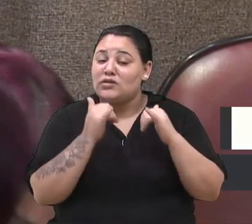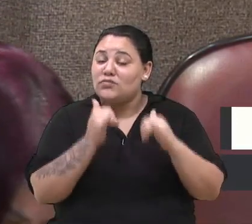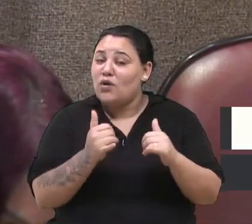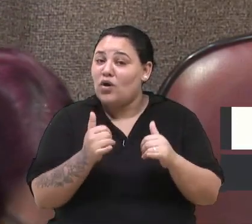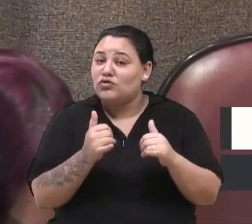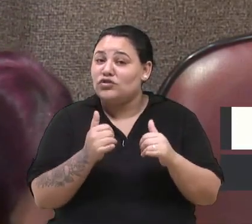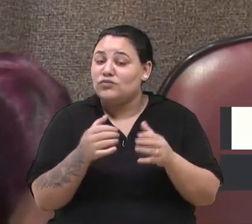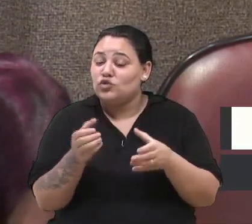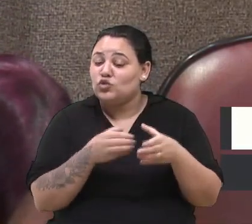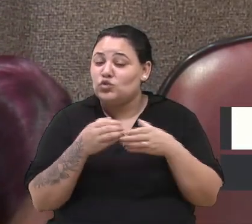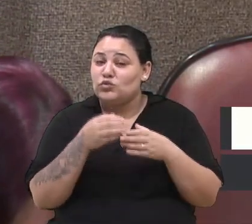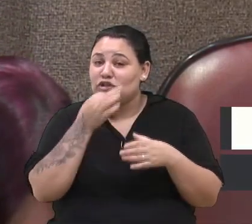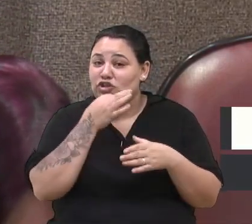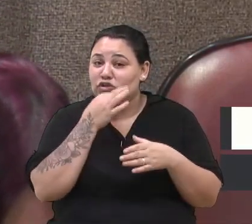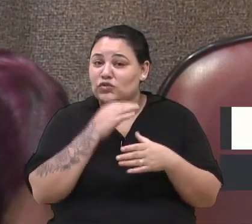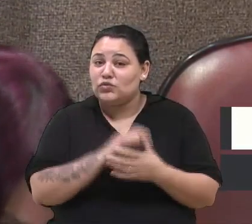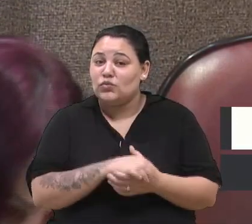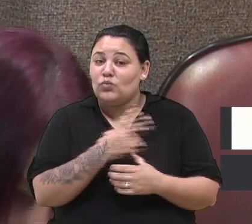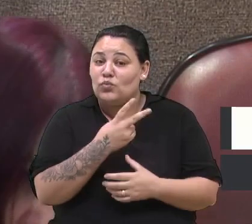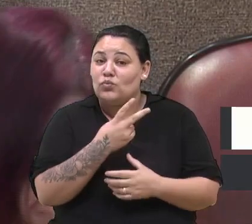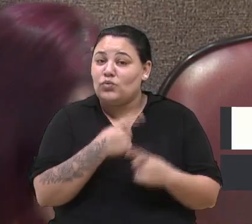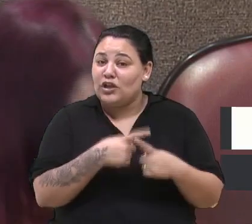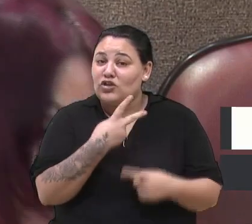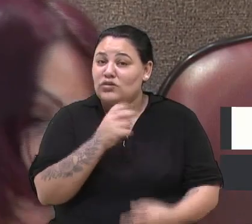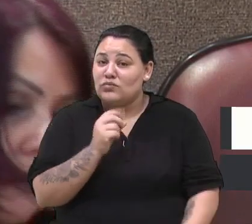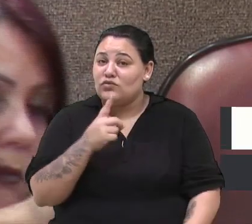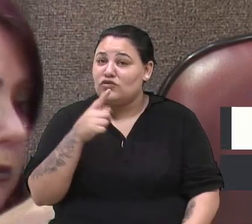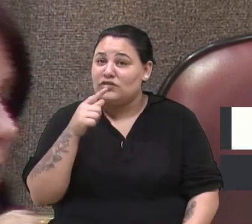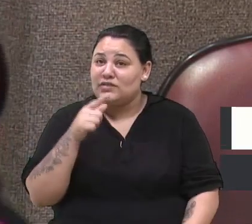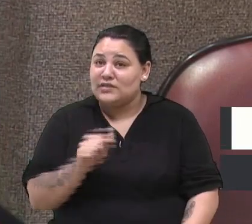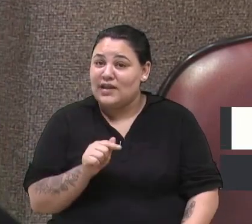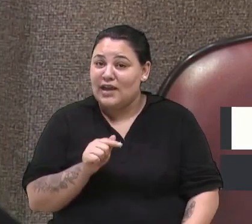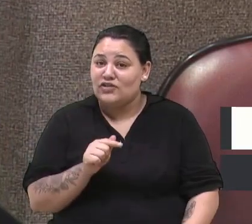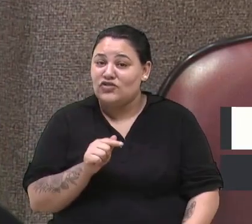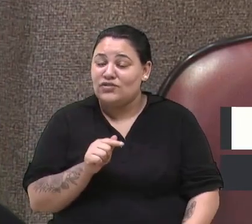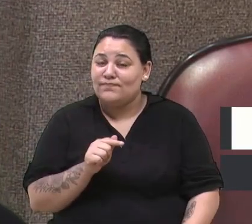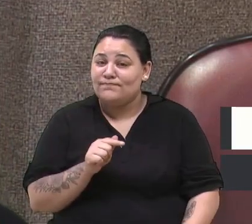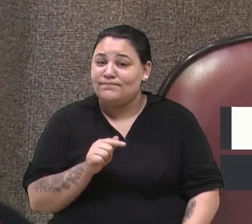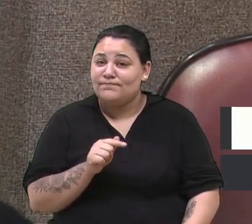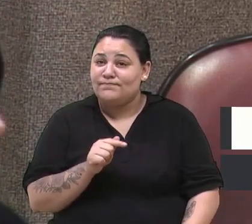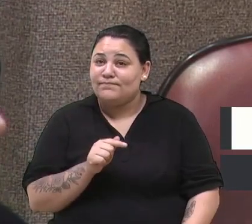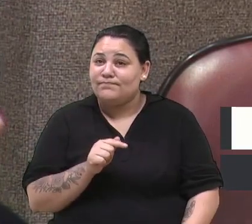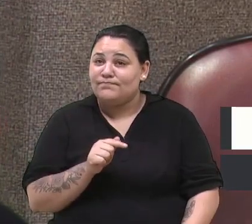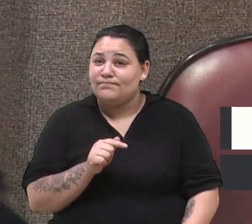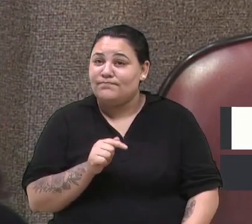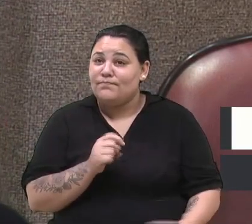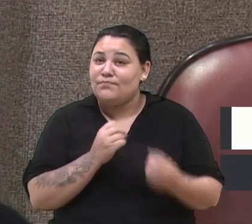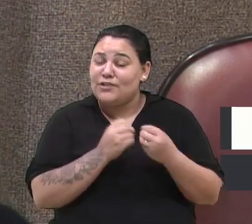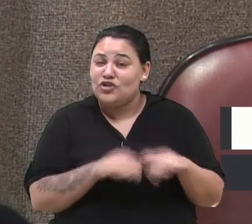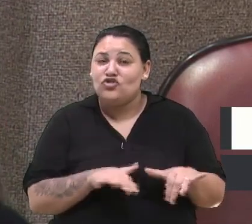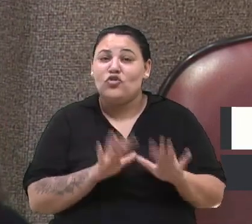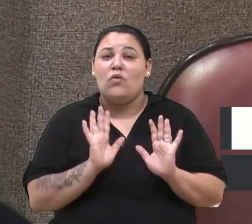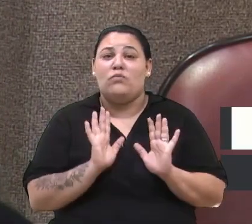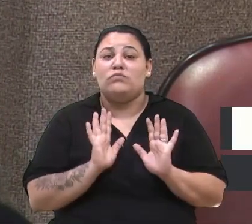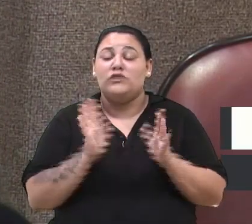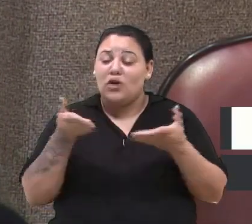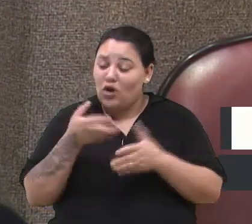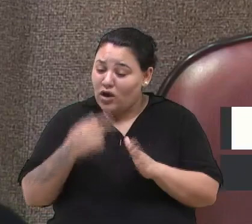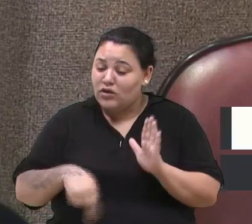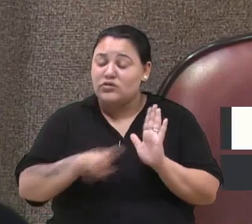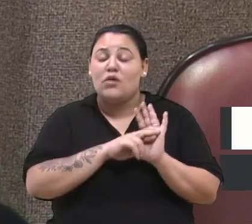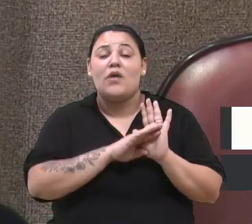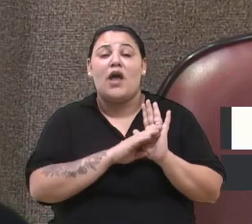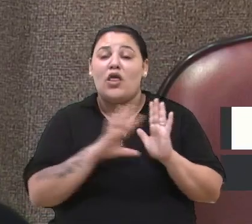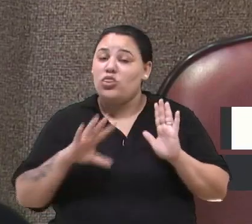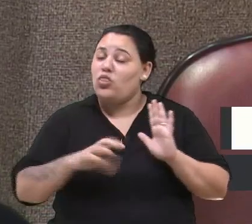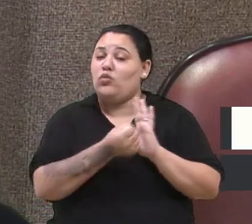em 2017. Ele foi implodido em 2017. Então tá na hora de recuperar tudo isso. Nós temos, o